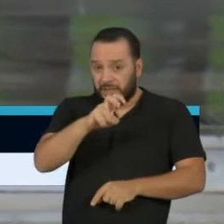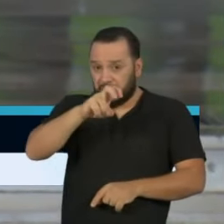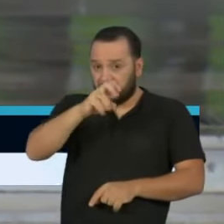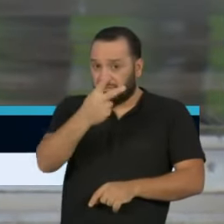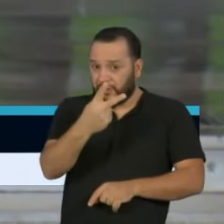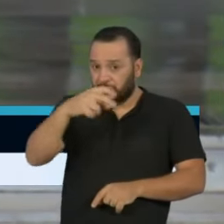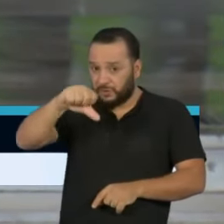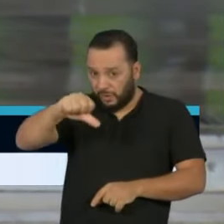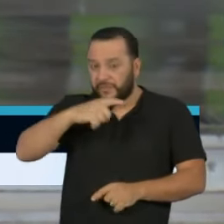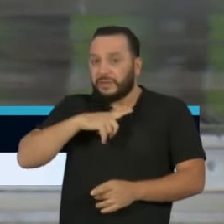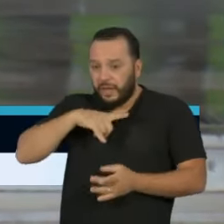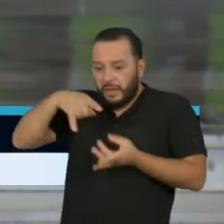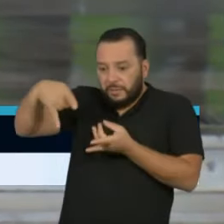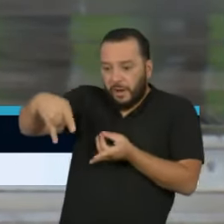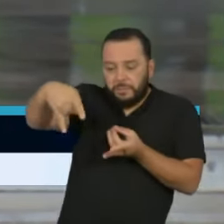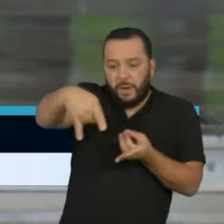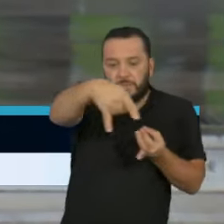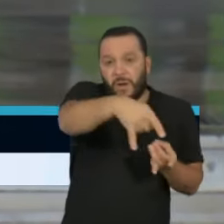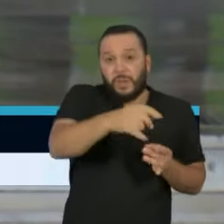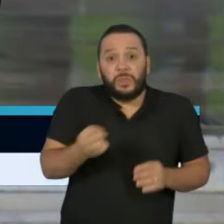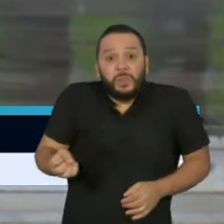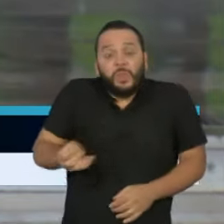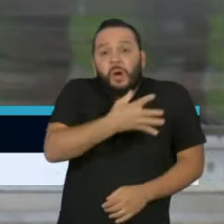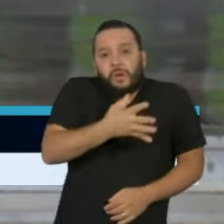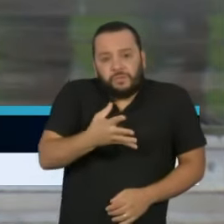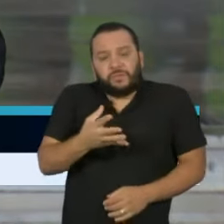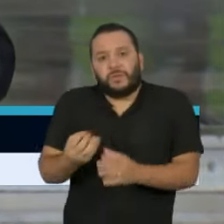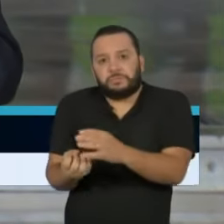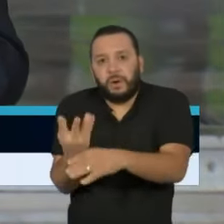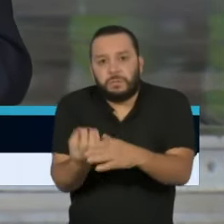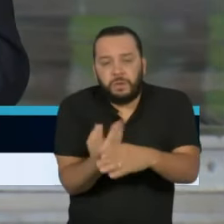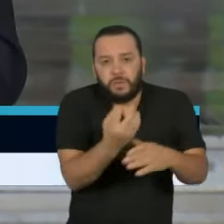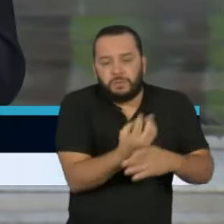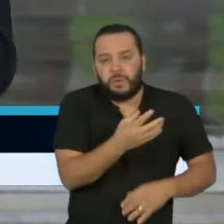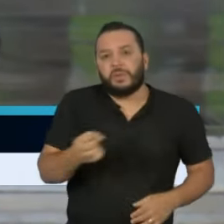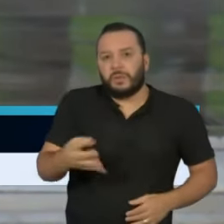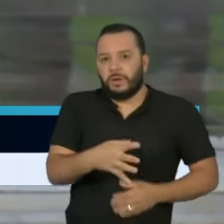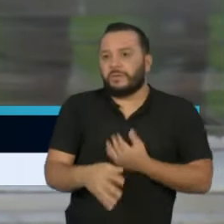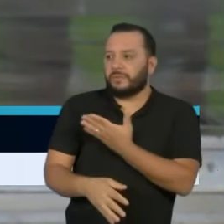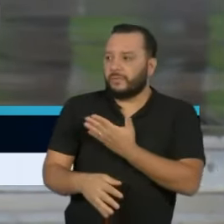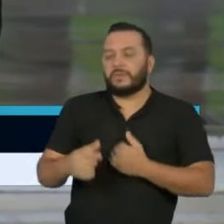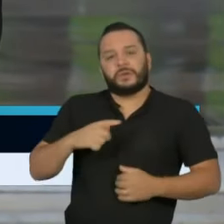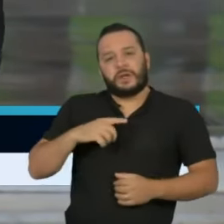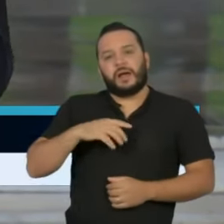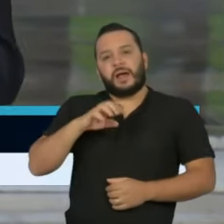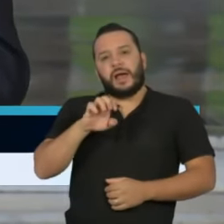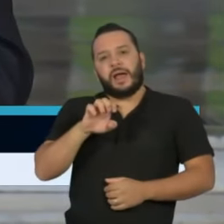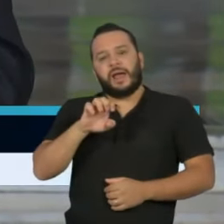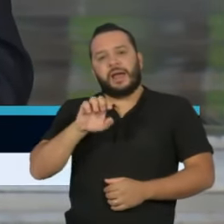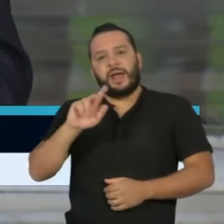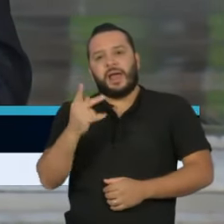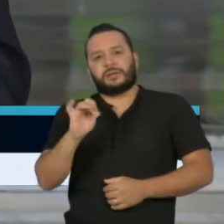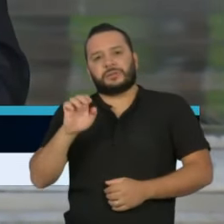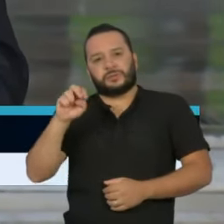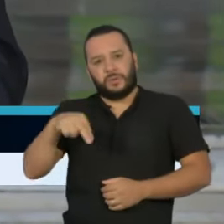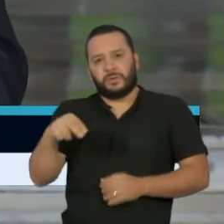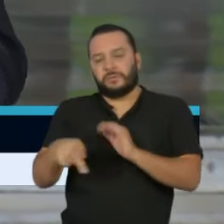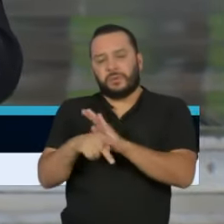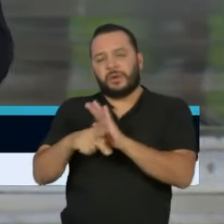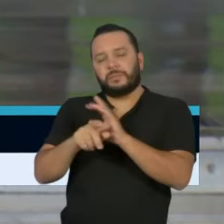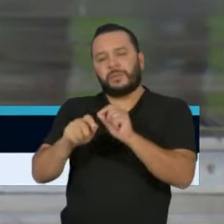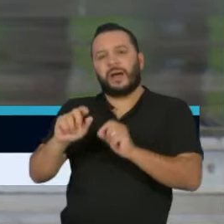próprios leitos que foram aqui explicados pelo professor Espino, do HC, exemplificam esta situação.